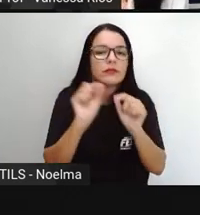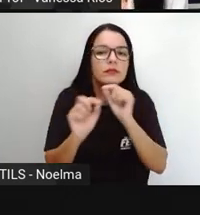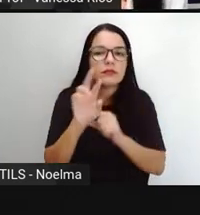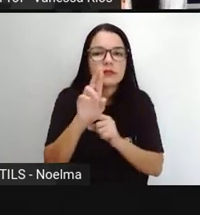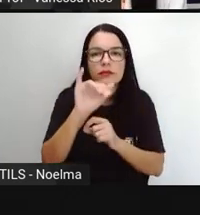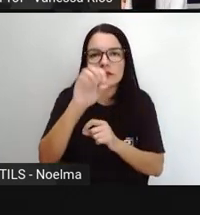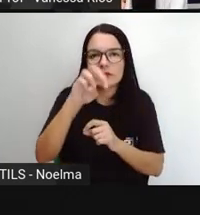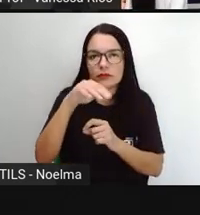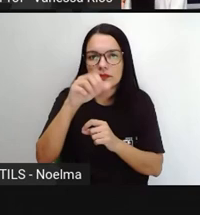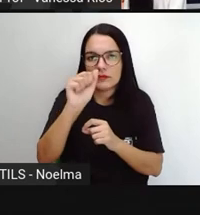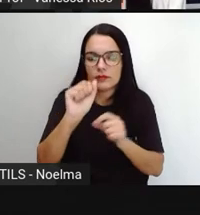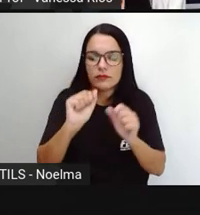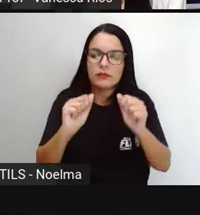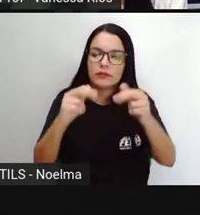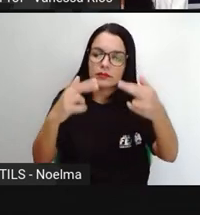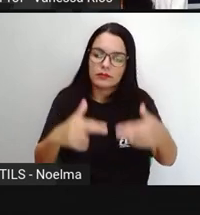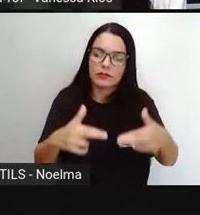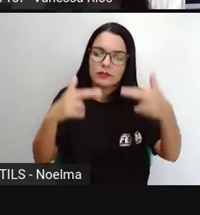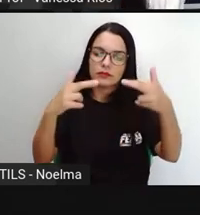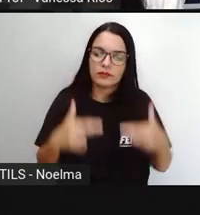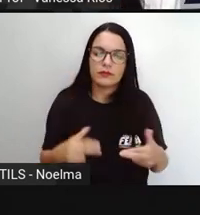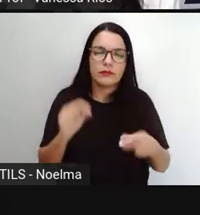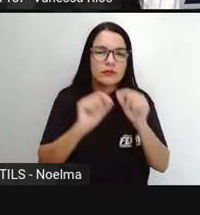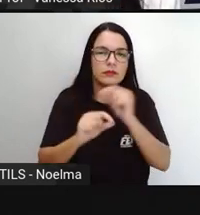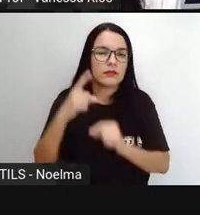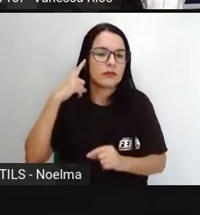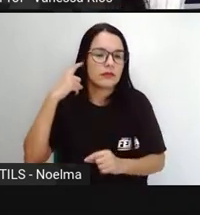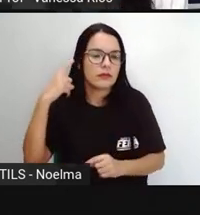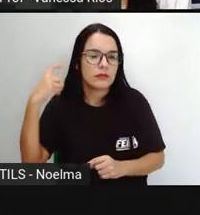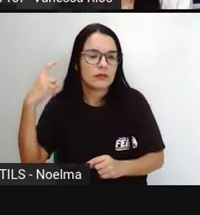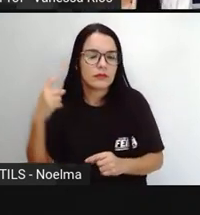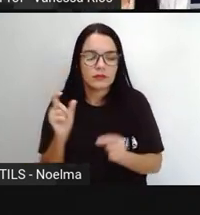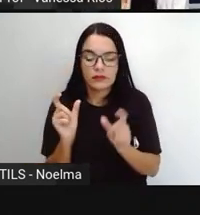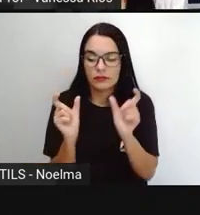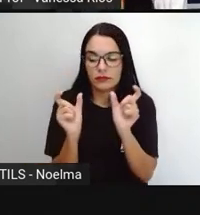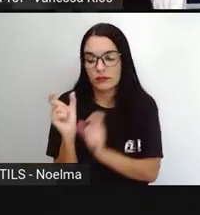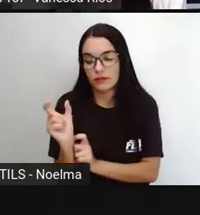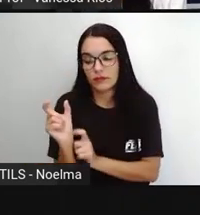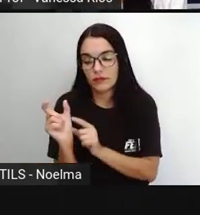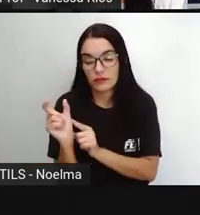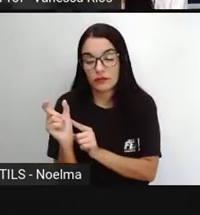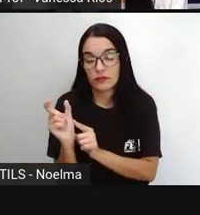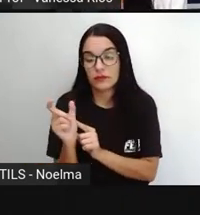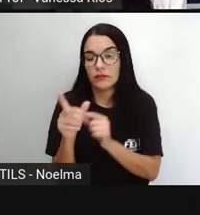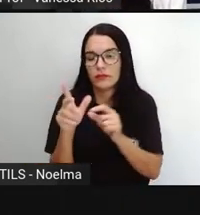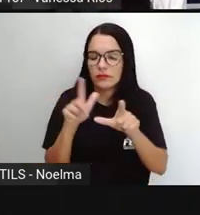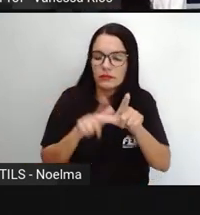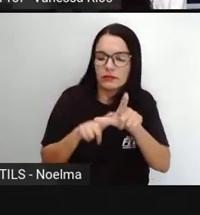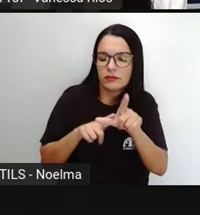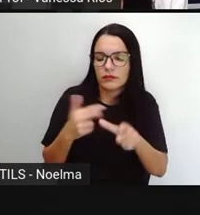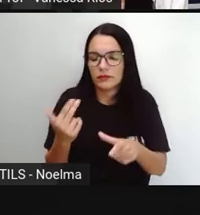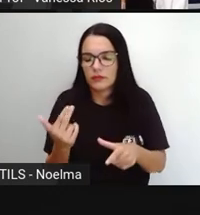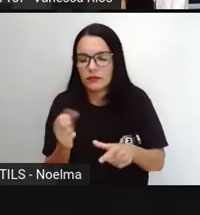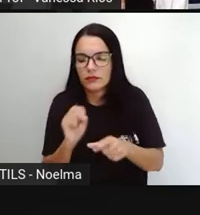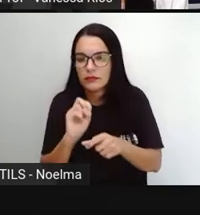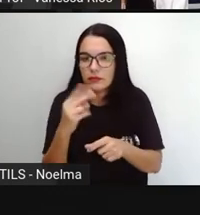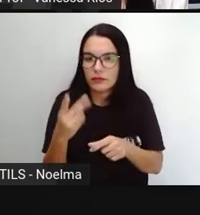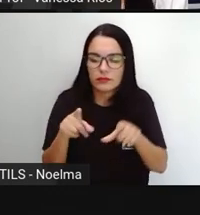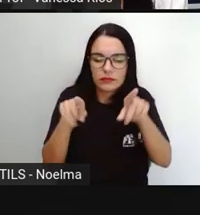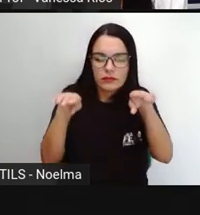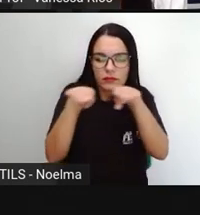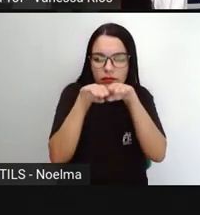palavras que possuem aí o som, principalmente o som final, com letras iguais ou parecidas, mas que